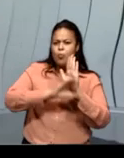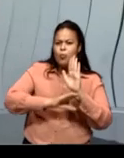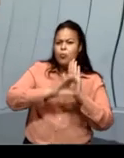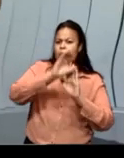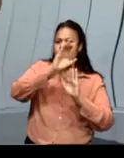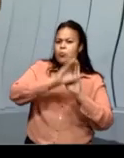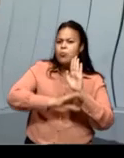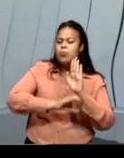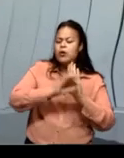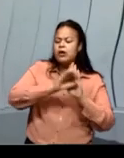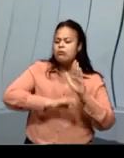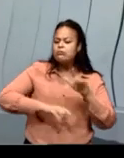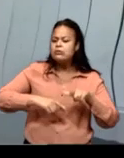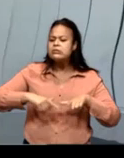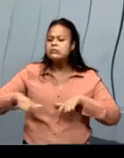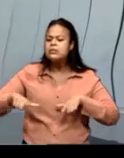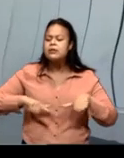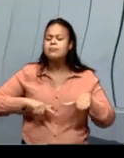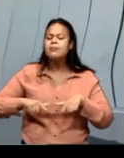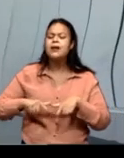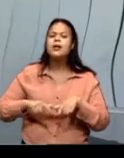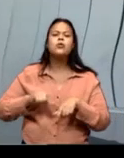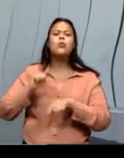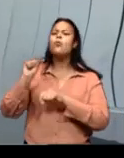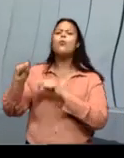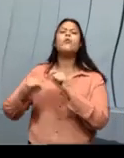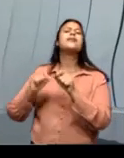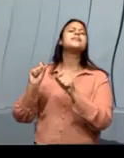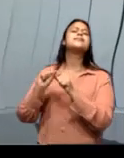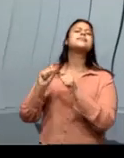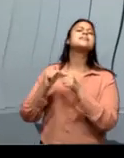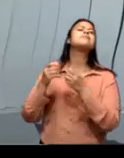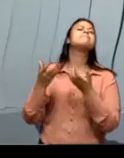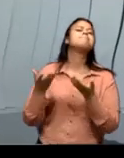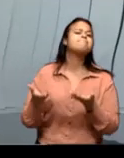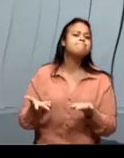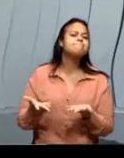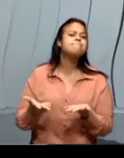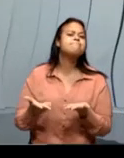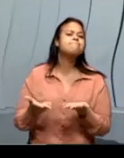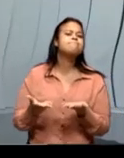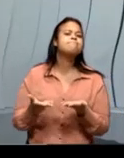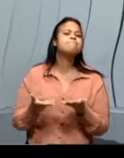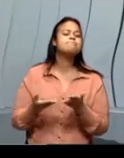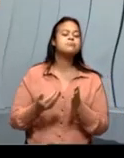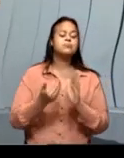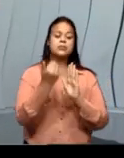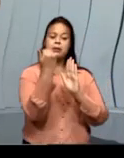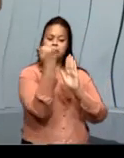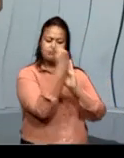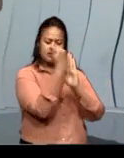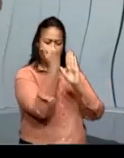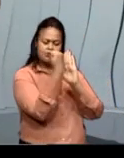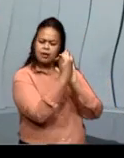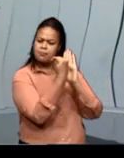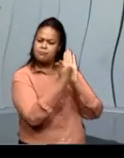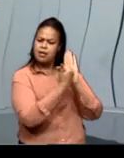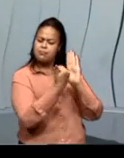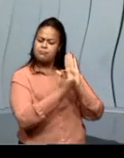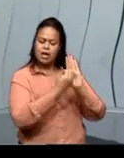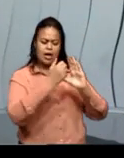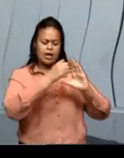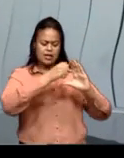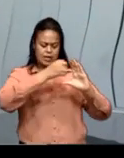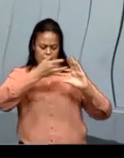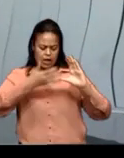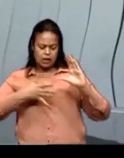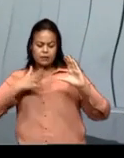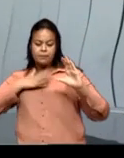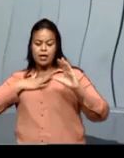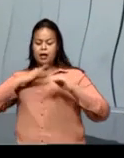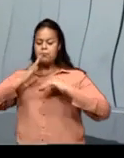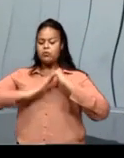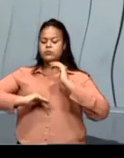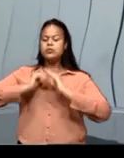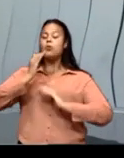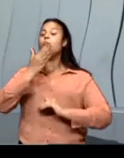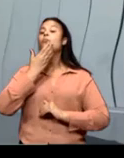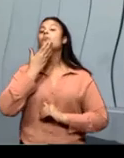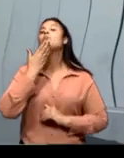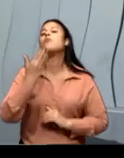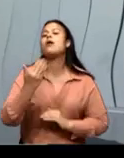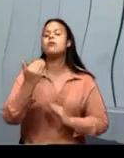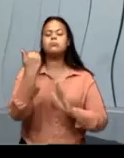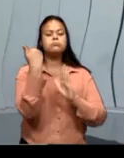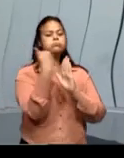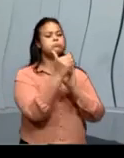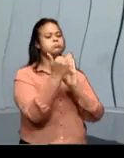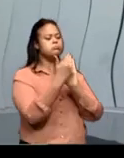gente. Você, olha o que você faz no currículo. Você coloca, você enumera as suas características profissionais, você